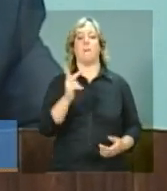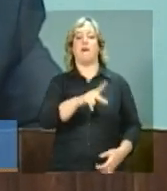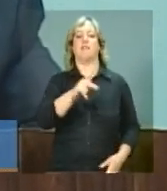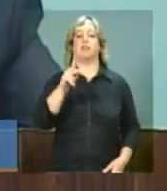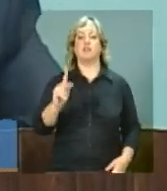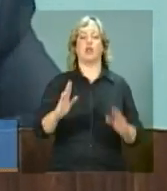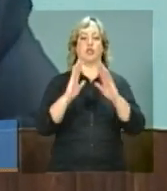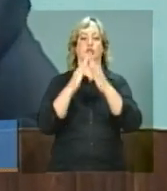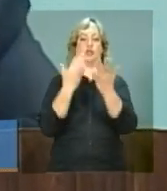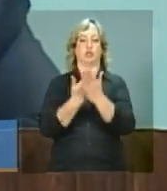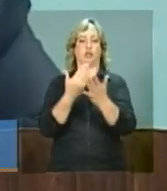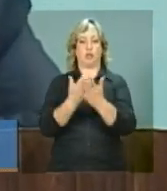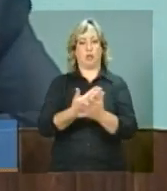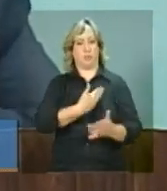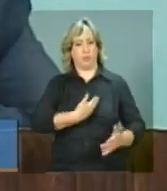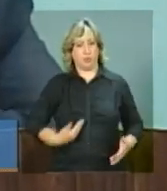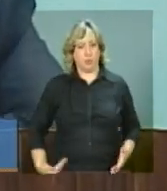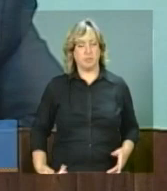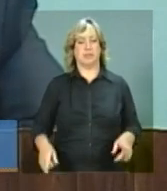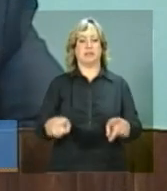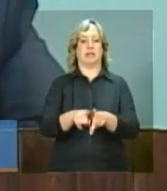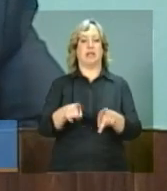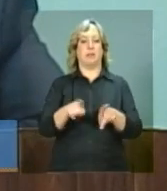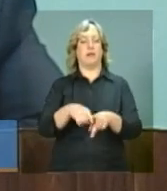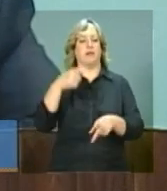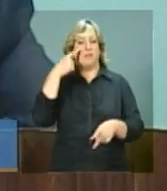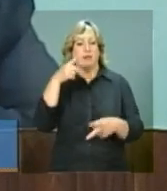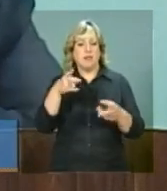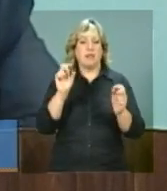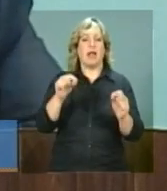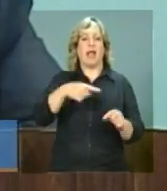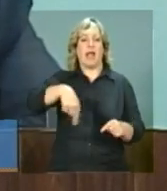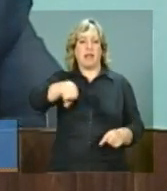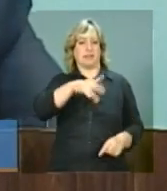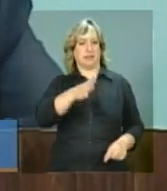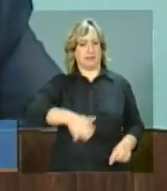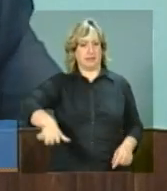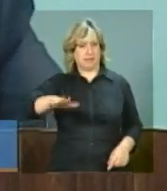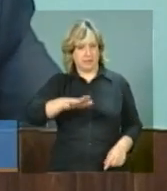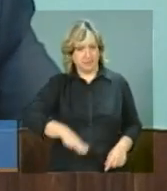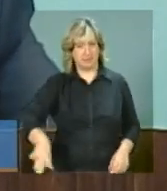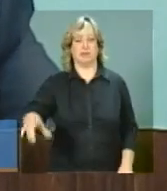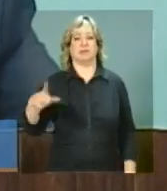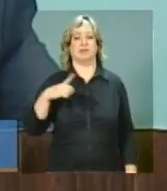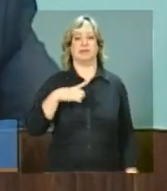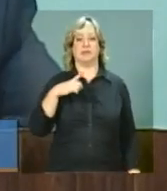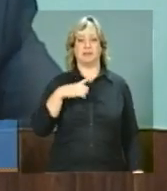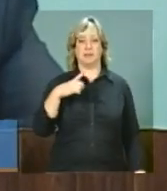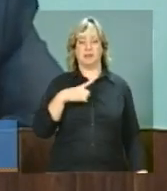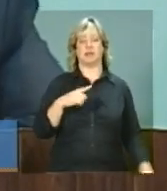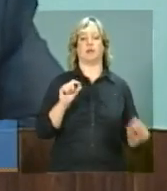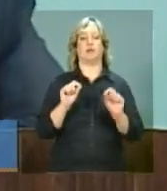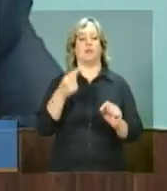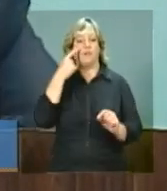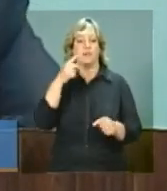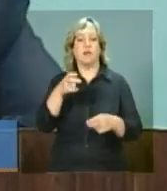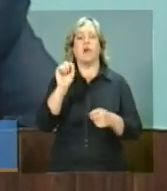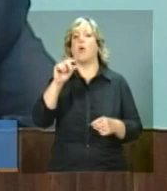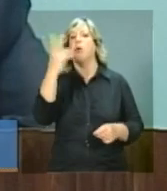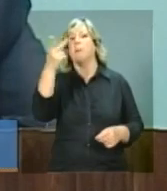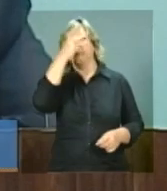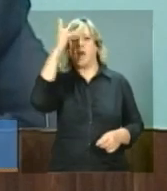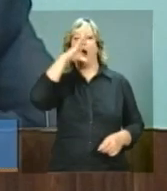profissionais das equipes de saúde da família vão estar identificando essas crianças, tanto as crianças do Programa Saúde na Escola, identificando os adultos